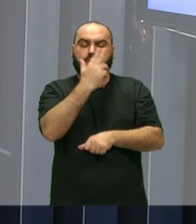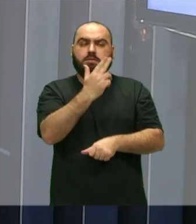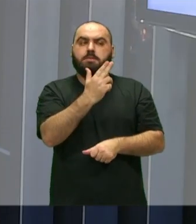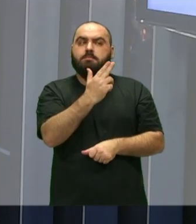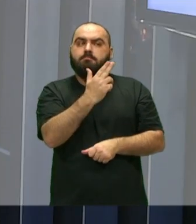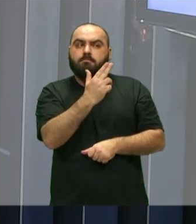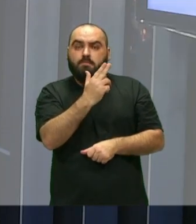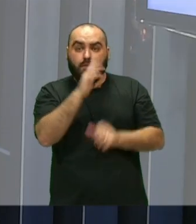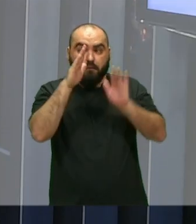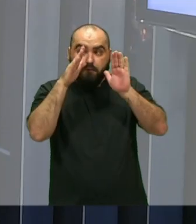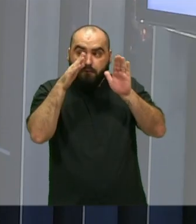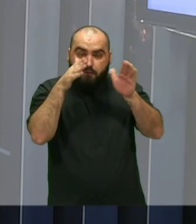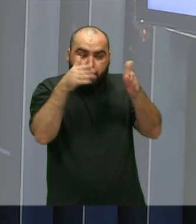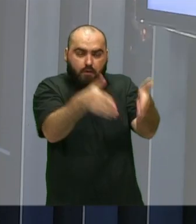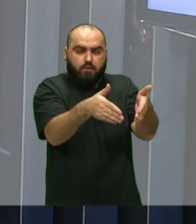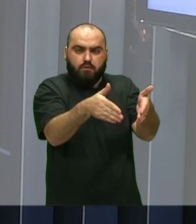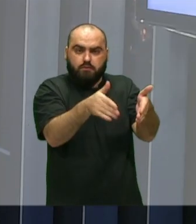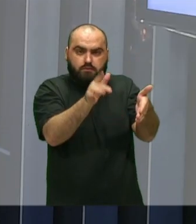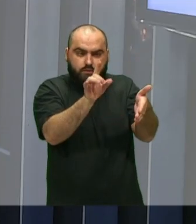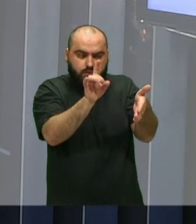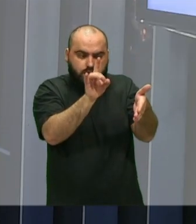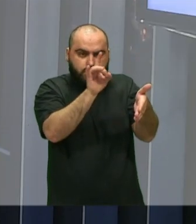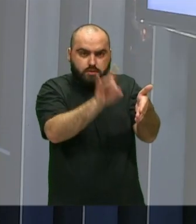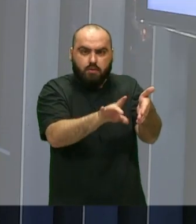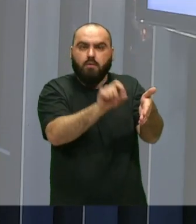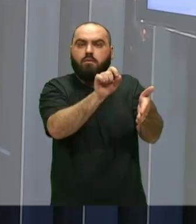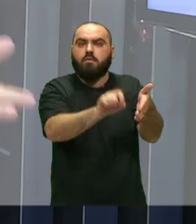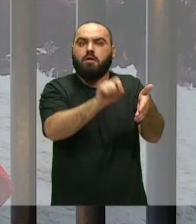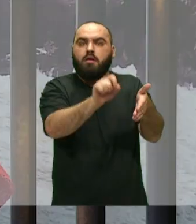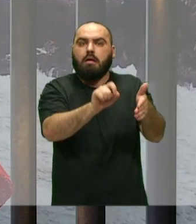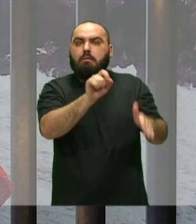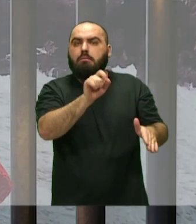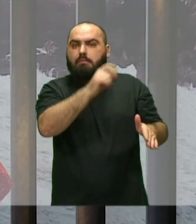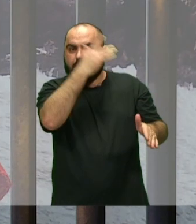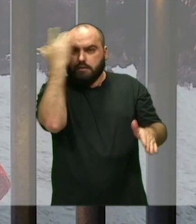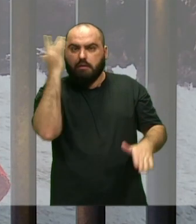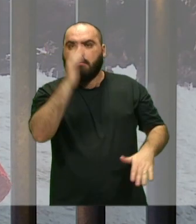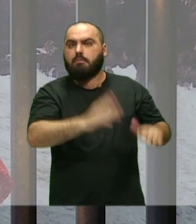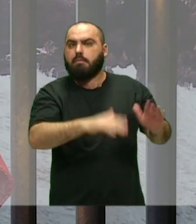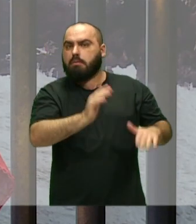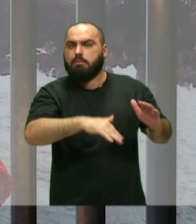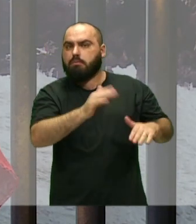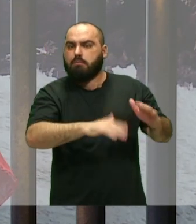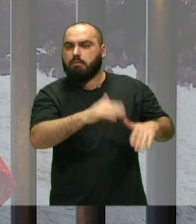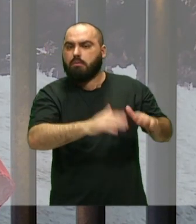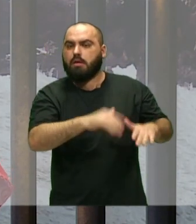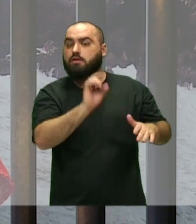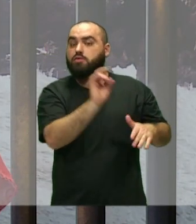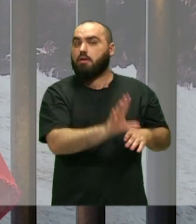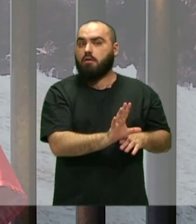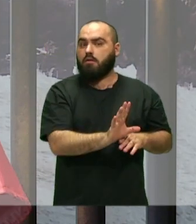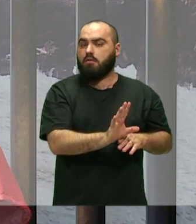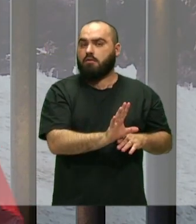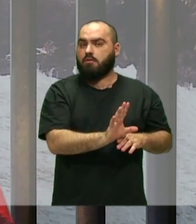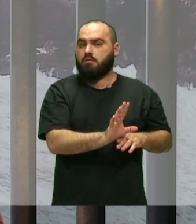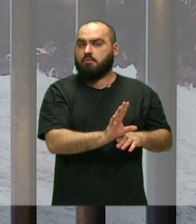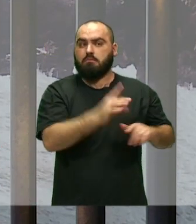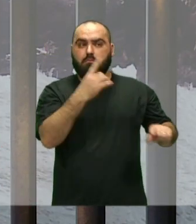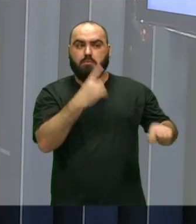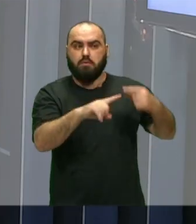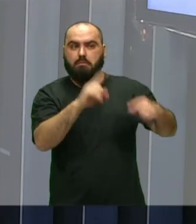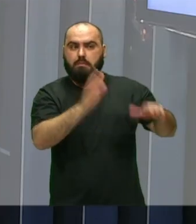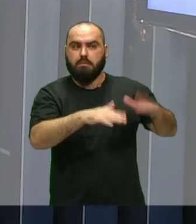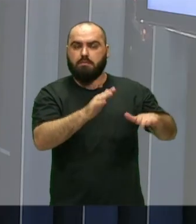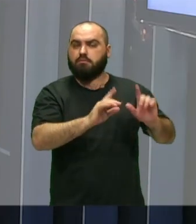O foco Não era apenas Criar Batuqueiros Né? Quer dizer Aquele que Batuca O músico